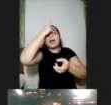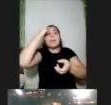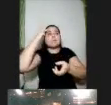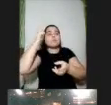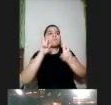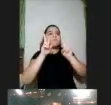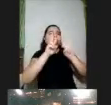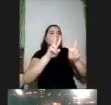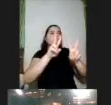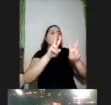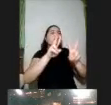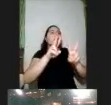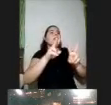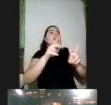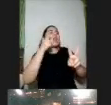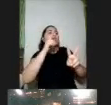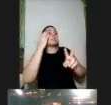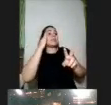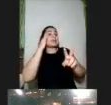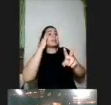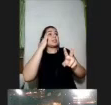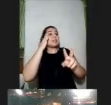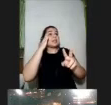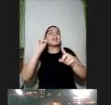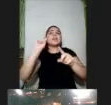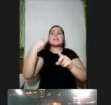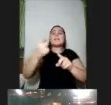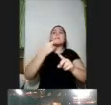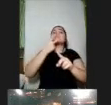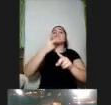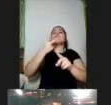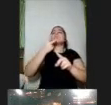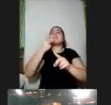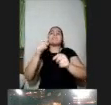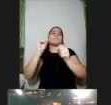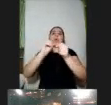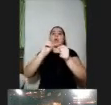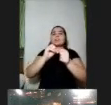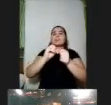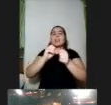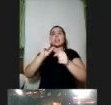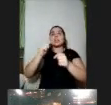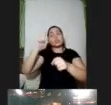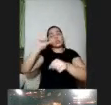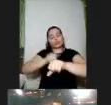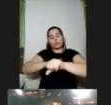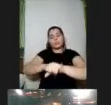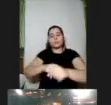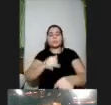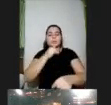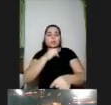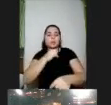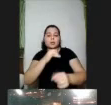específico a pessoa ser capaz de entender que ele ia aplicar num outro contexto então é muito comum a Daiane que está aqui da gente dar aula junta de